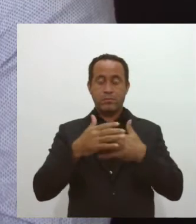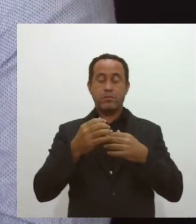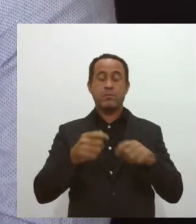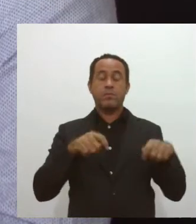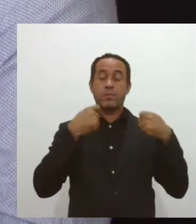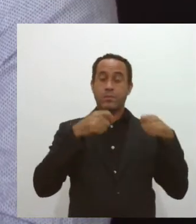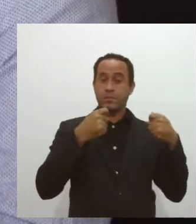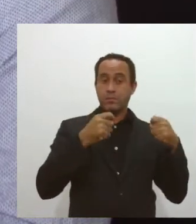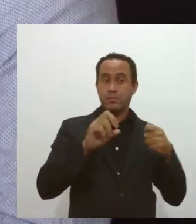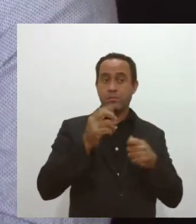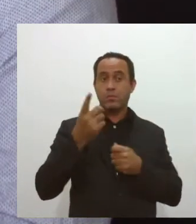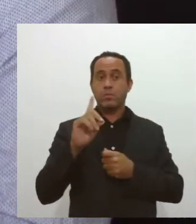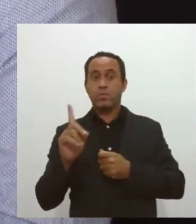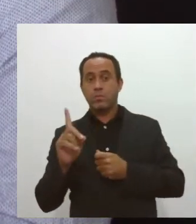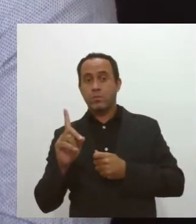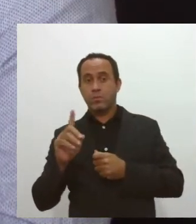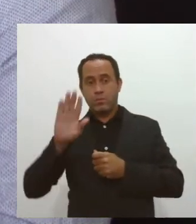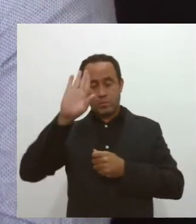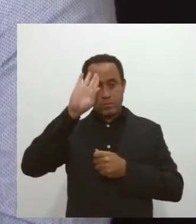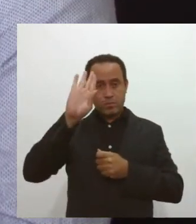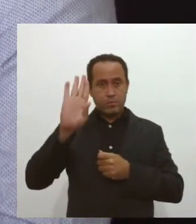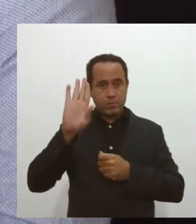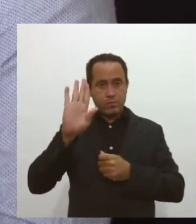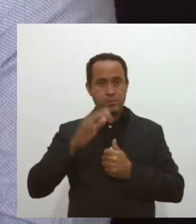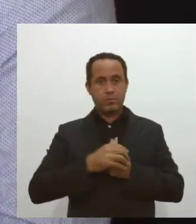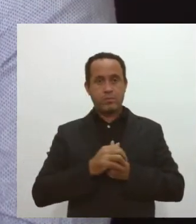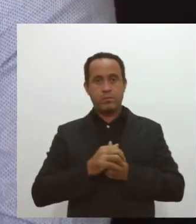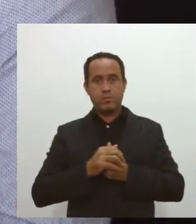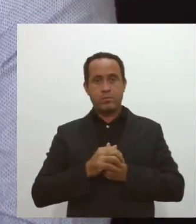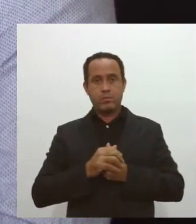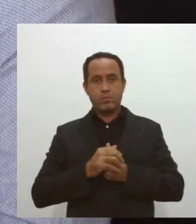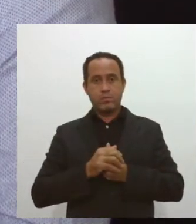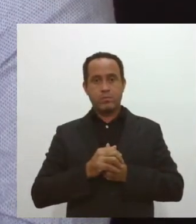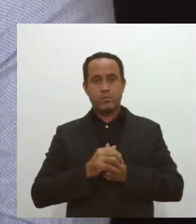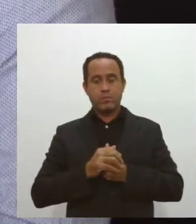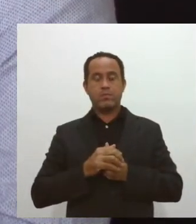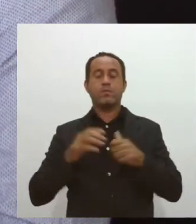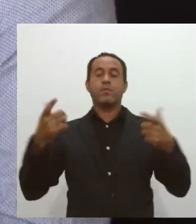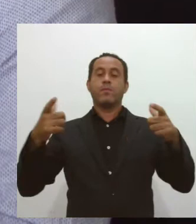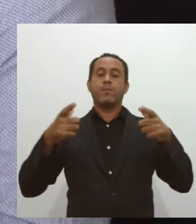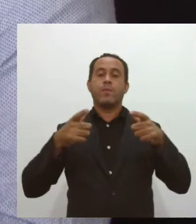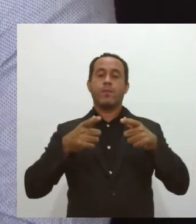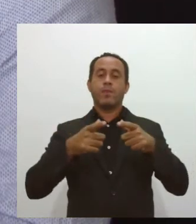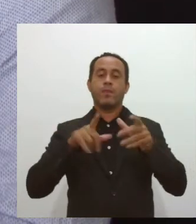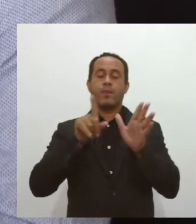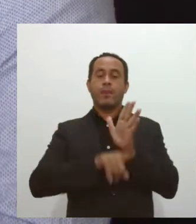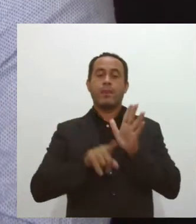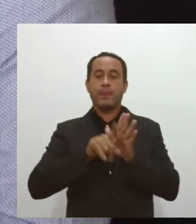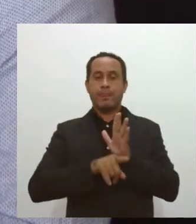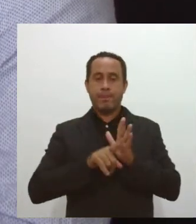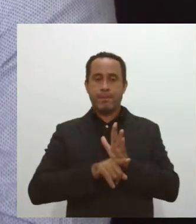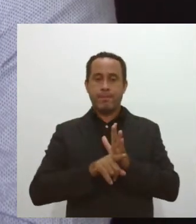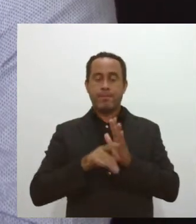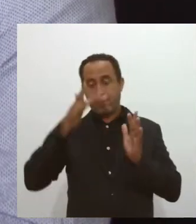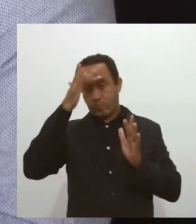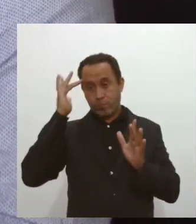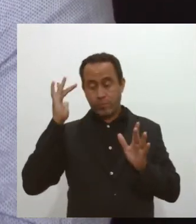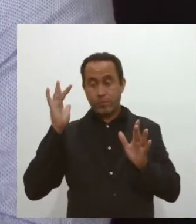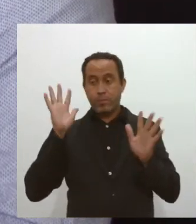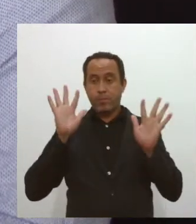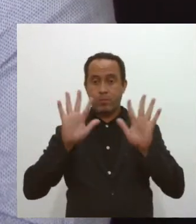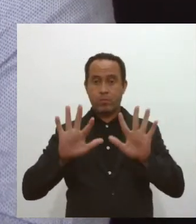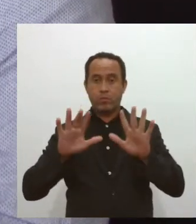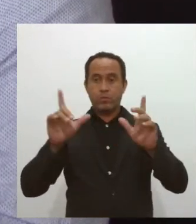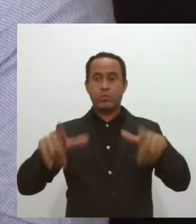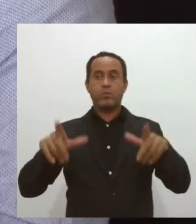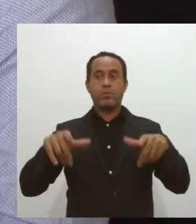principalmente no que diz respeito à redução do quantitativo de público e ocupação